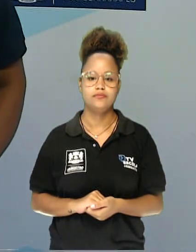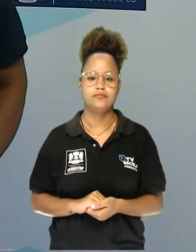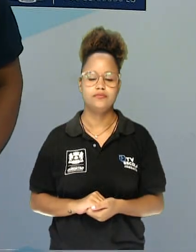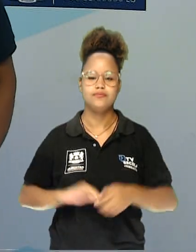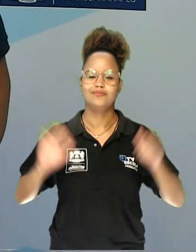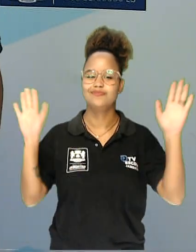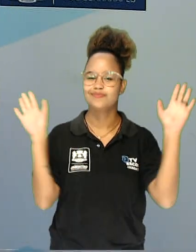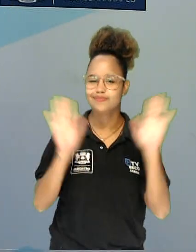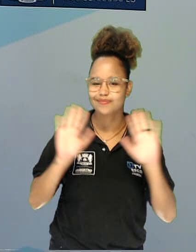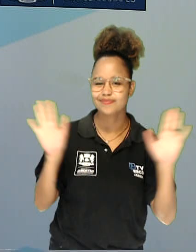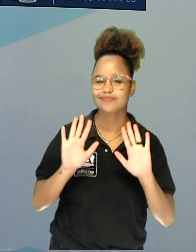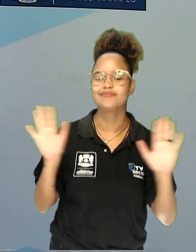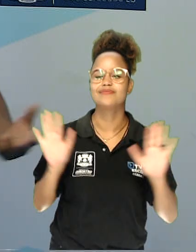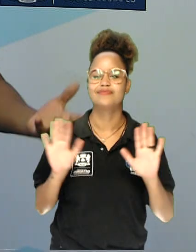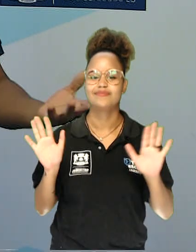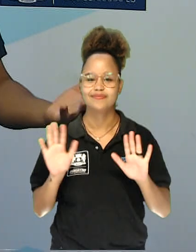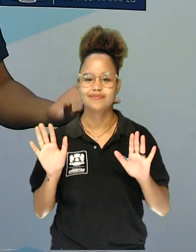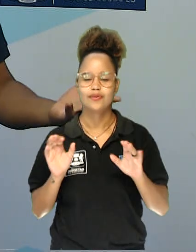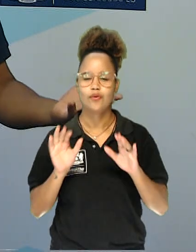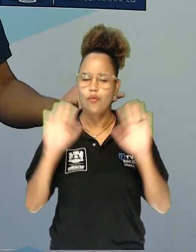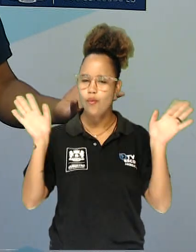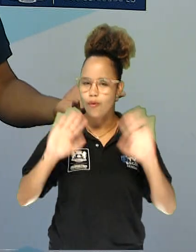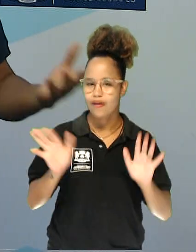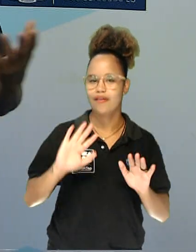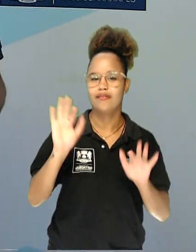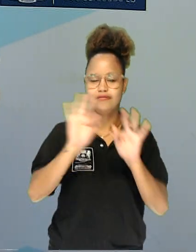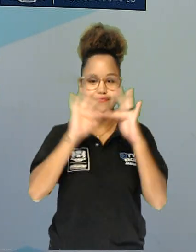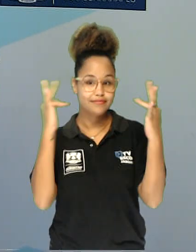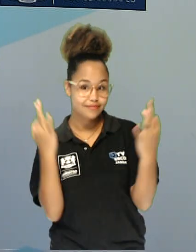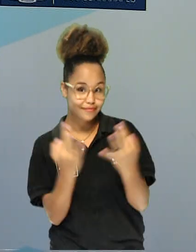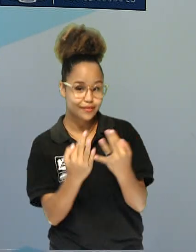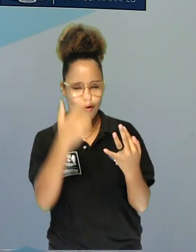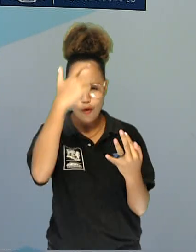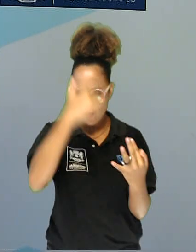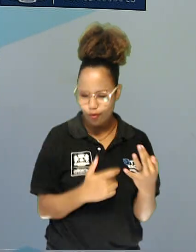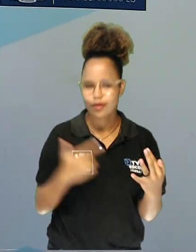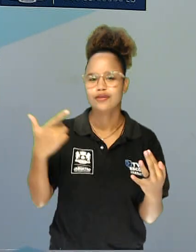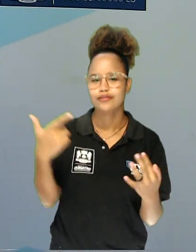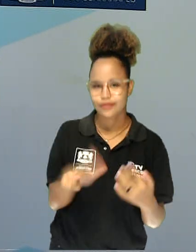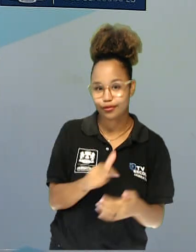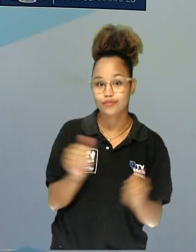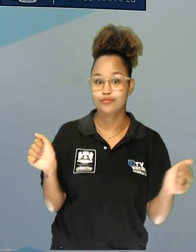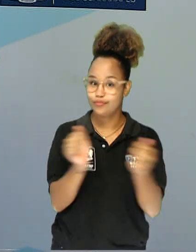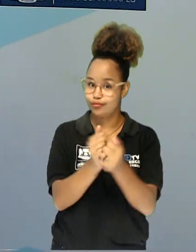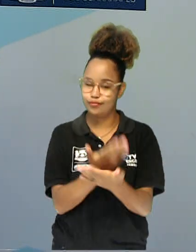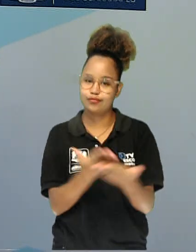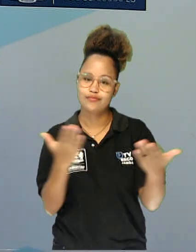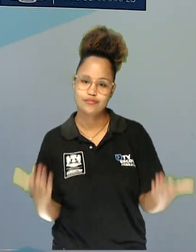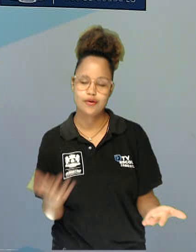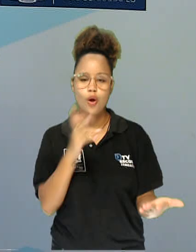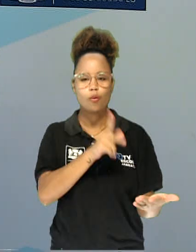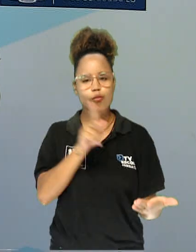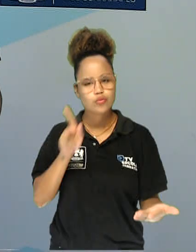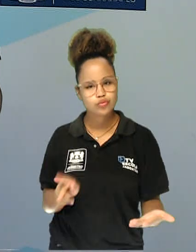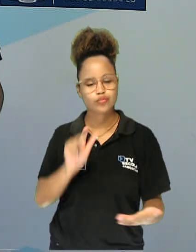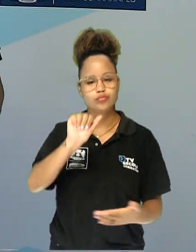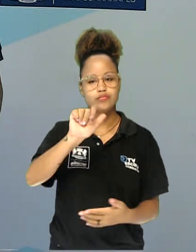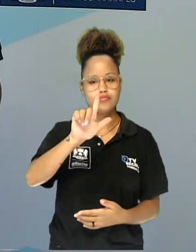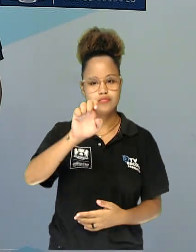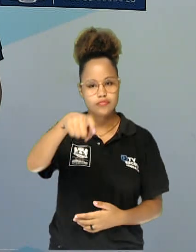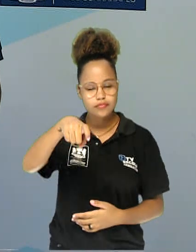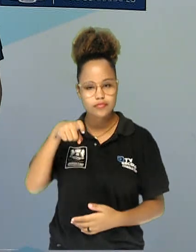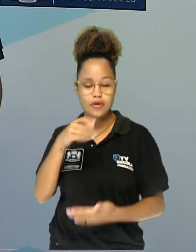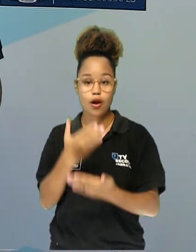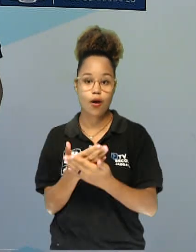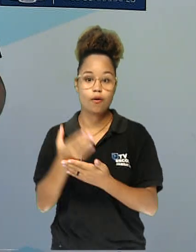Olá alunos, olá familiares, olha eu aqui novamente com vocês, professor Alex, para mais uma